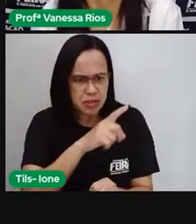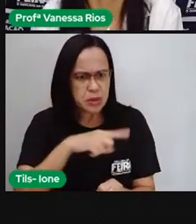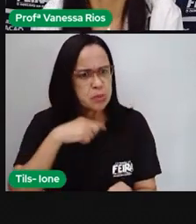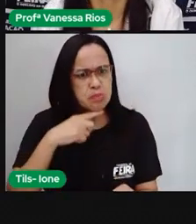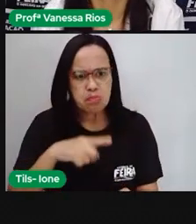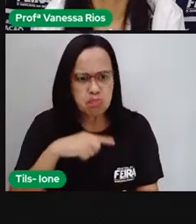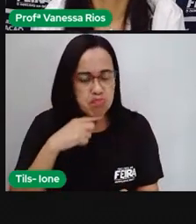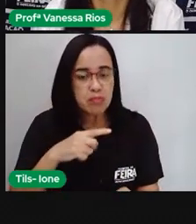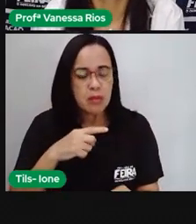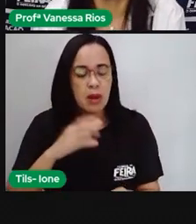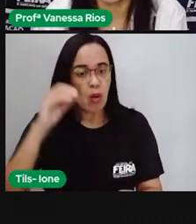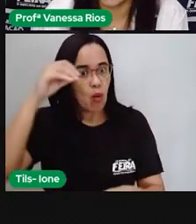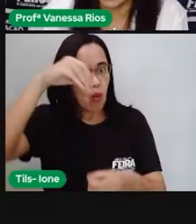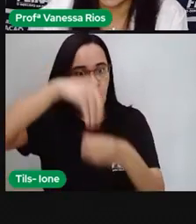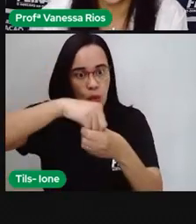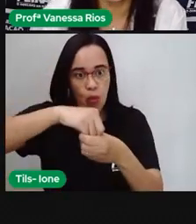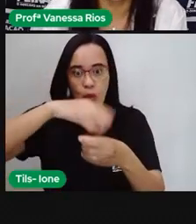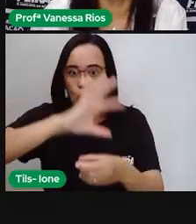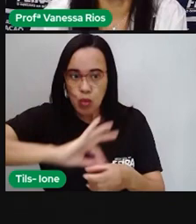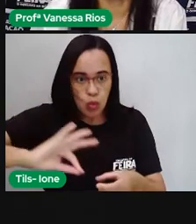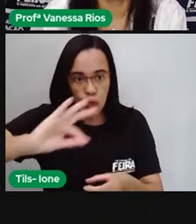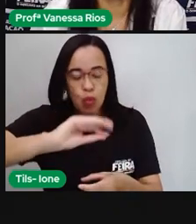no funcionamento dos outros.